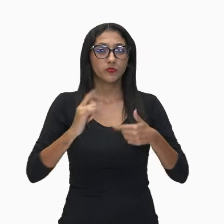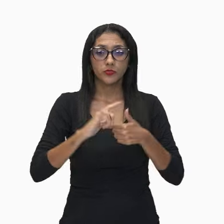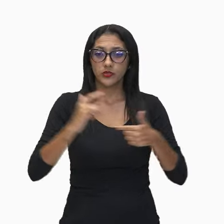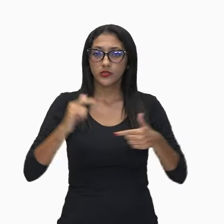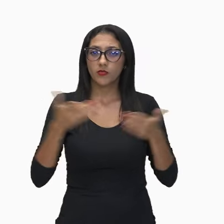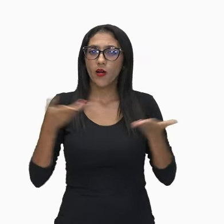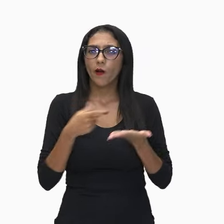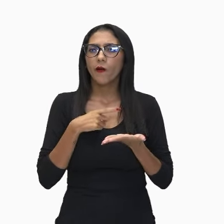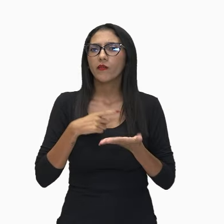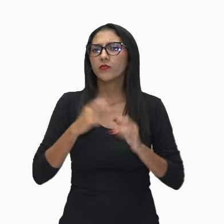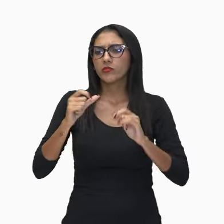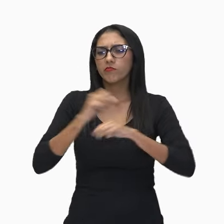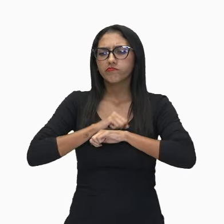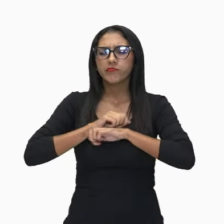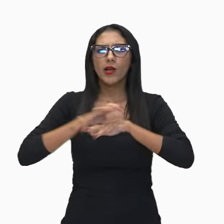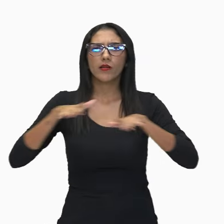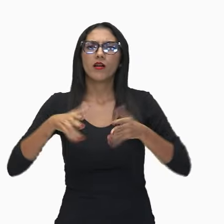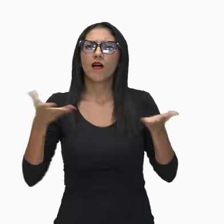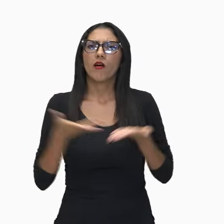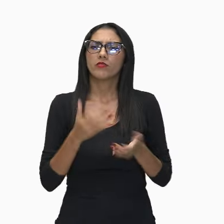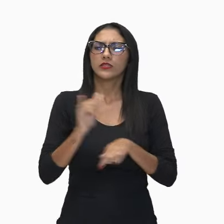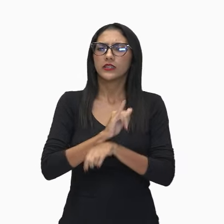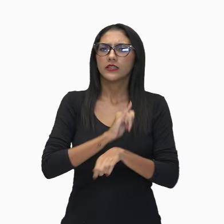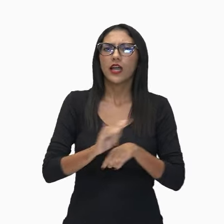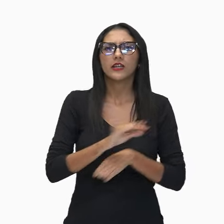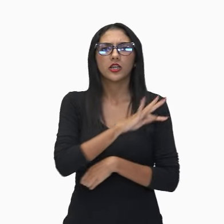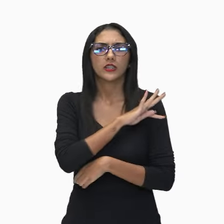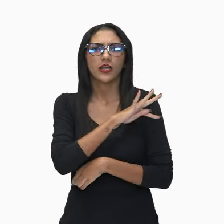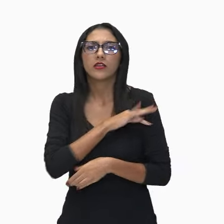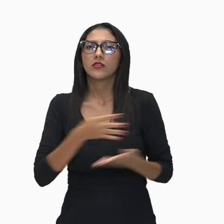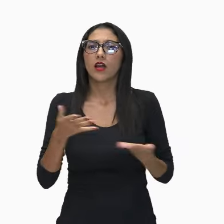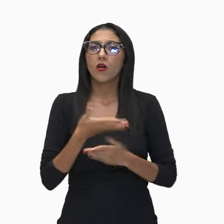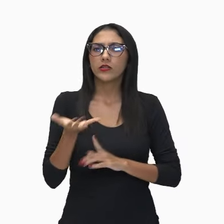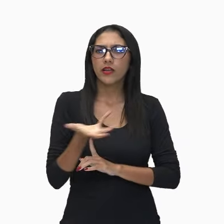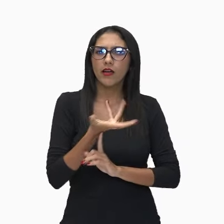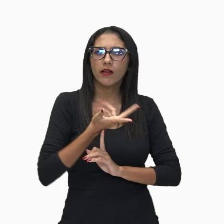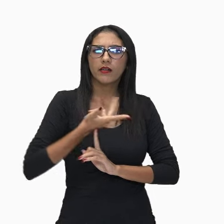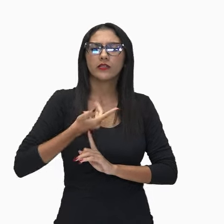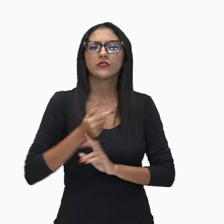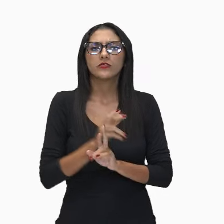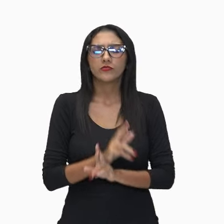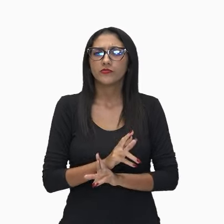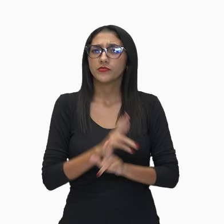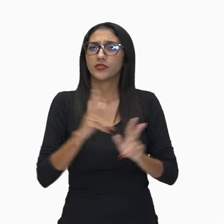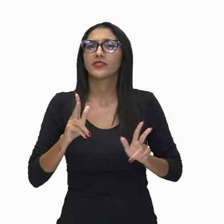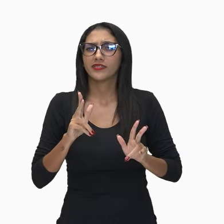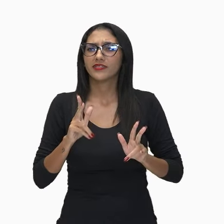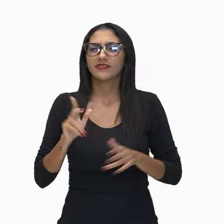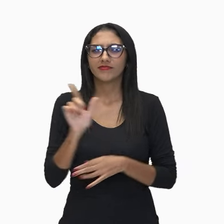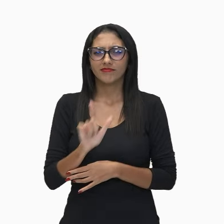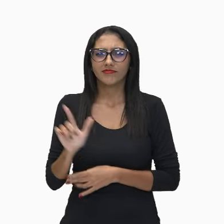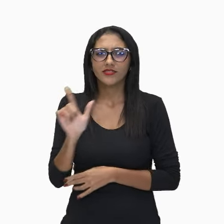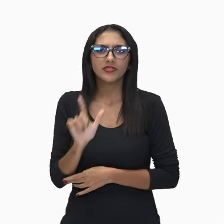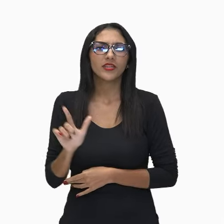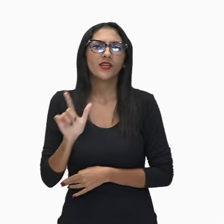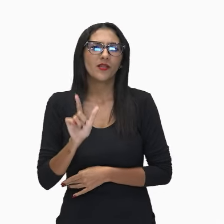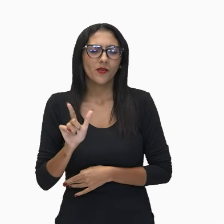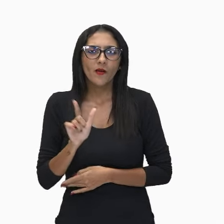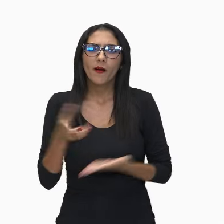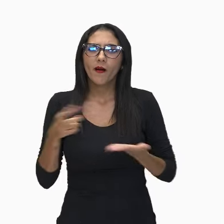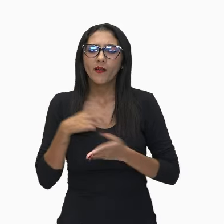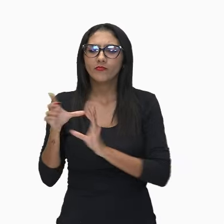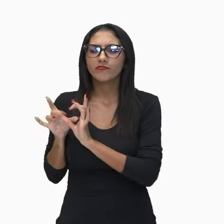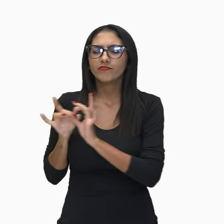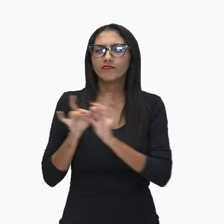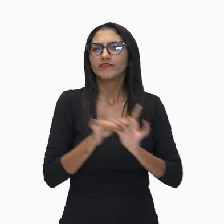quê? A difusão de técnicas de fazer arte, e nisso a arte literária vai entrar no processo, vinculadas às